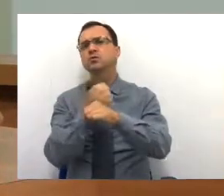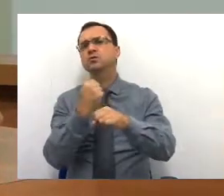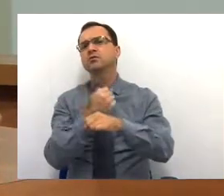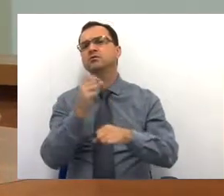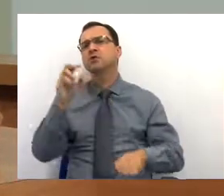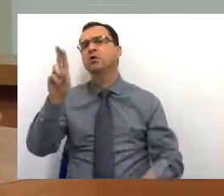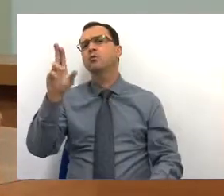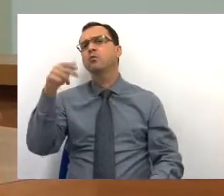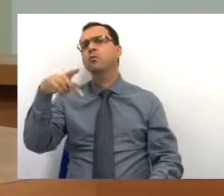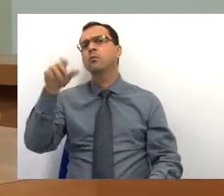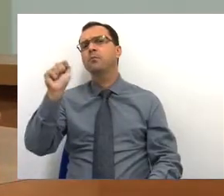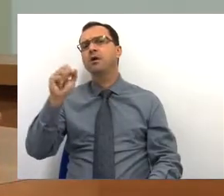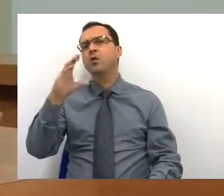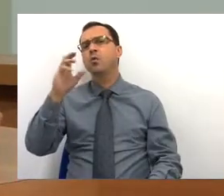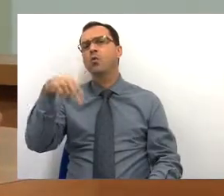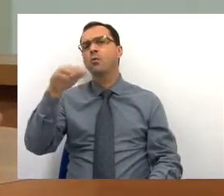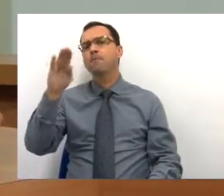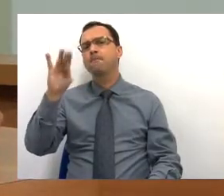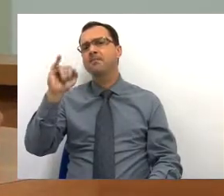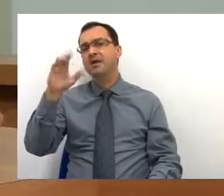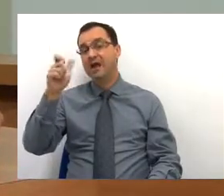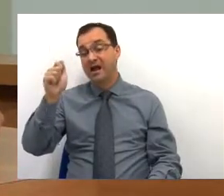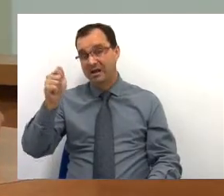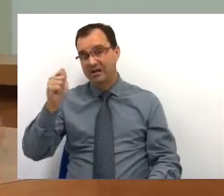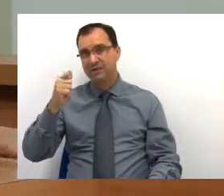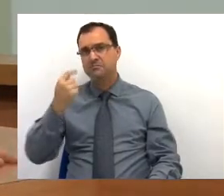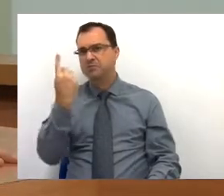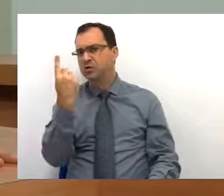Combica, se será no primeiro ou no segundo semestre.